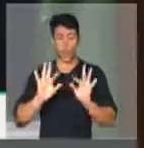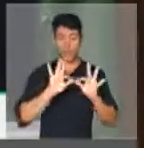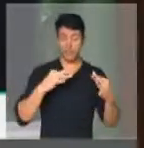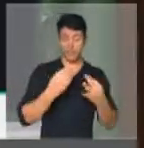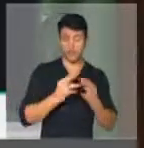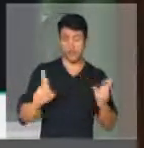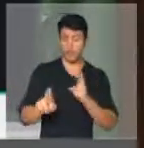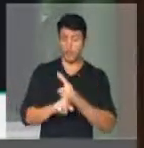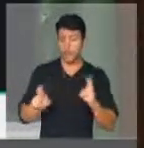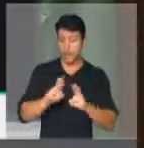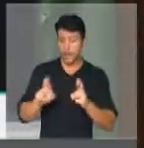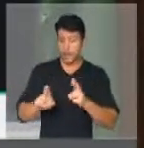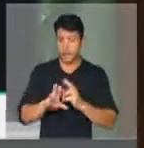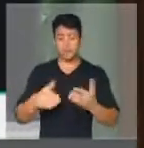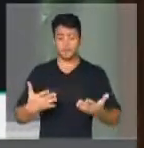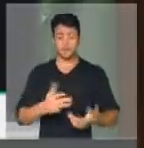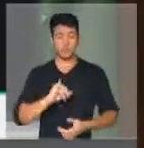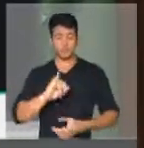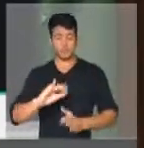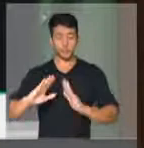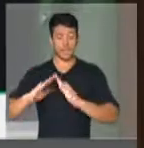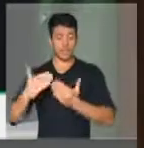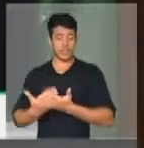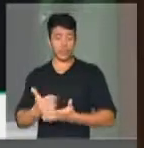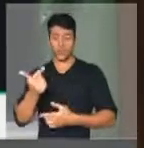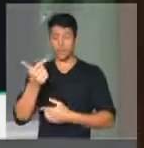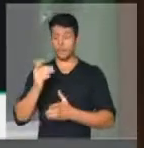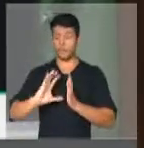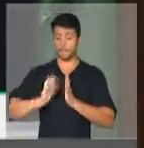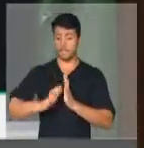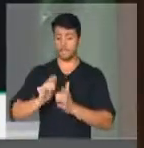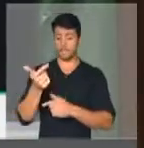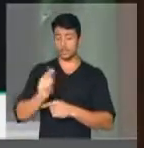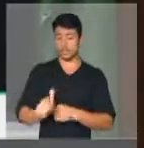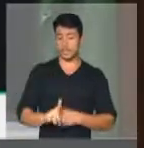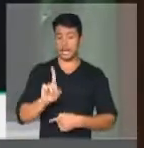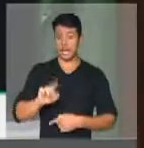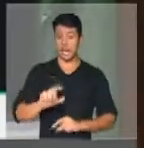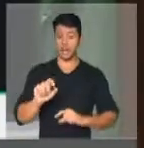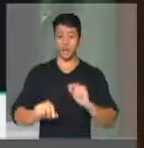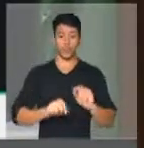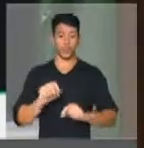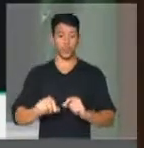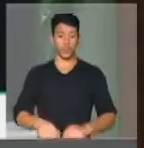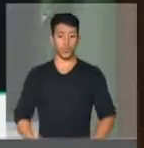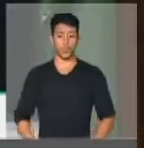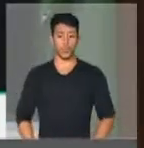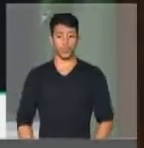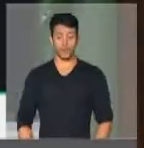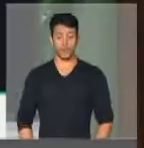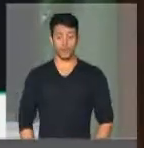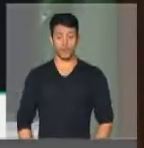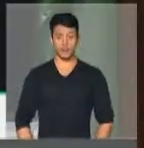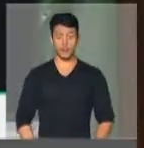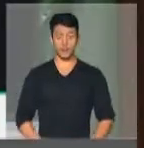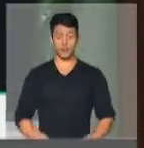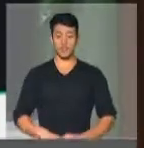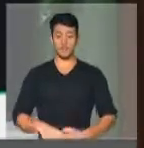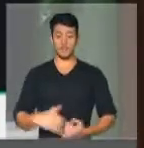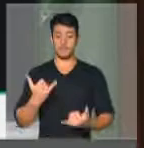fica em jogo quando a escola sem partido faz da escola uma ação policialesca,